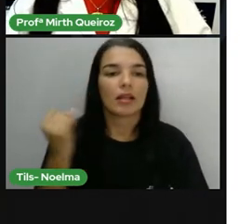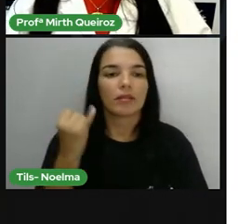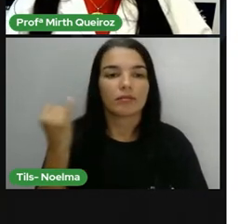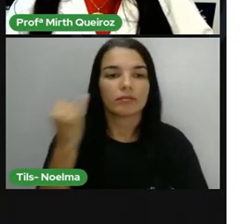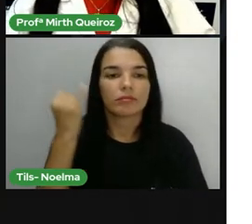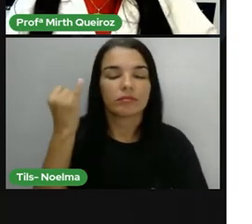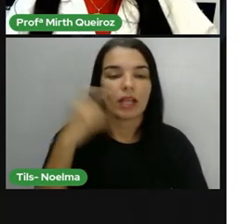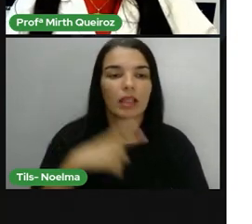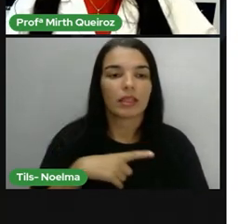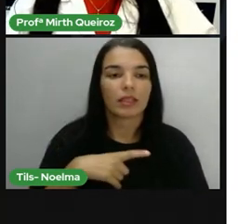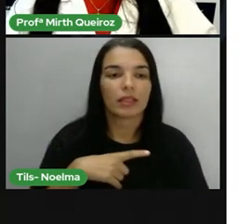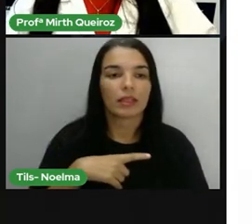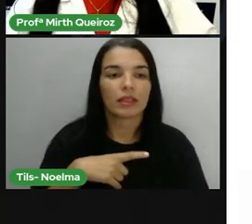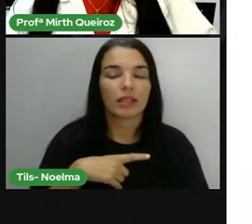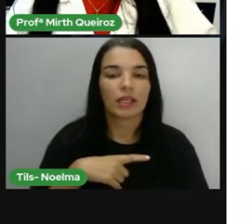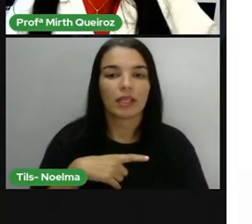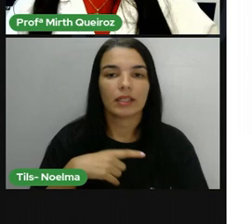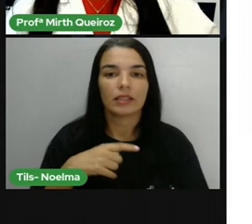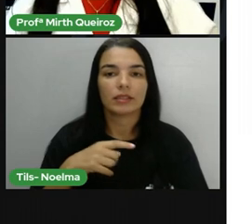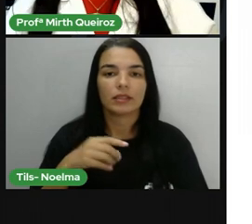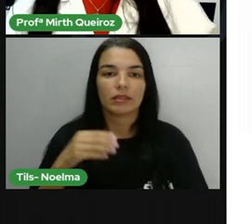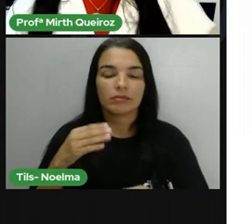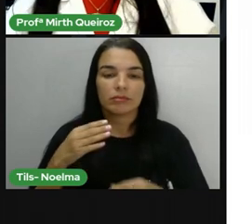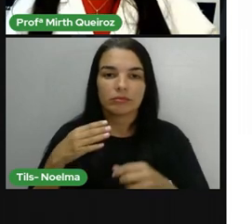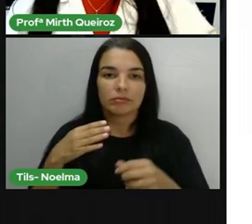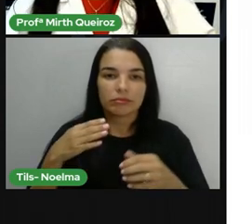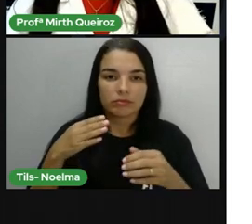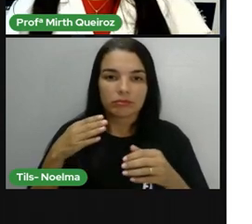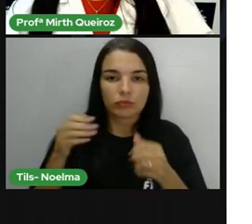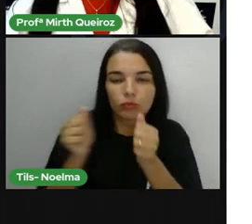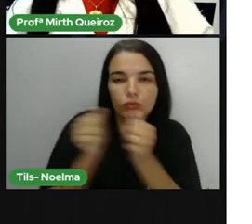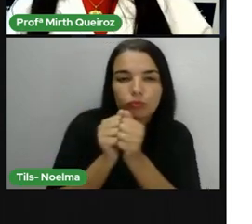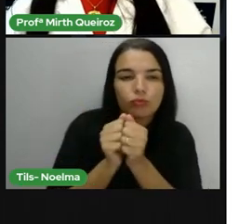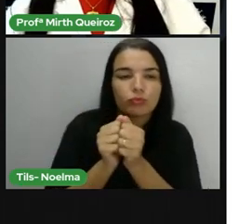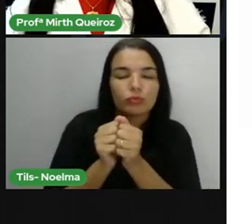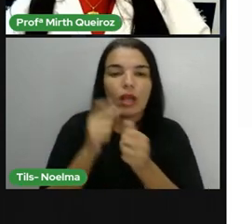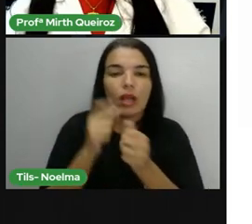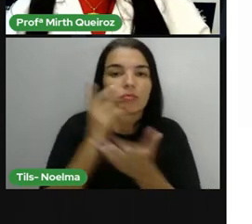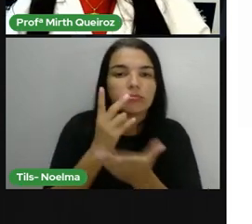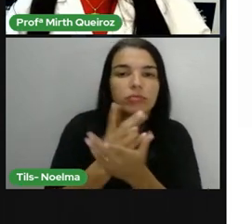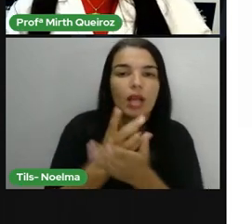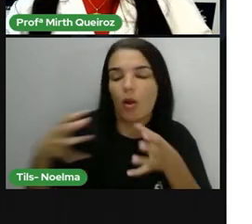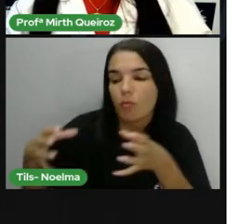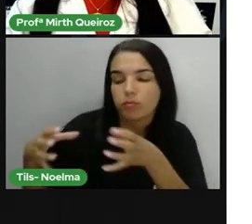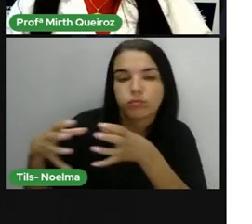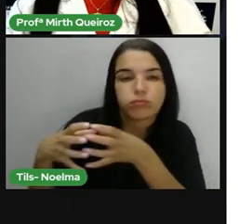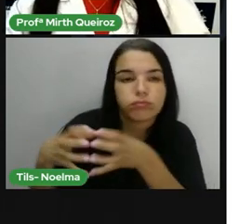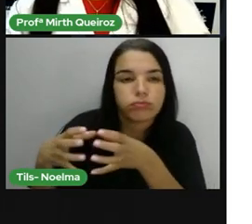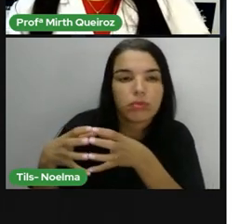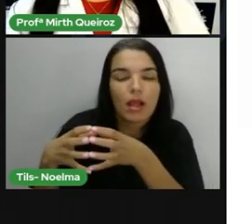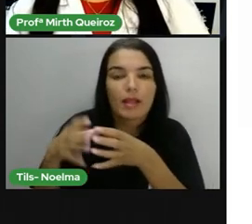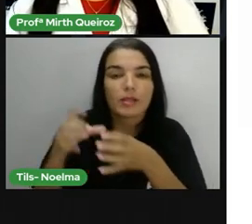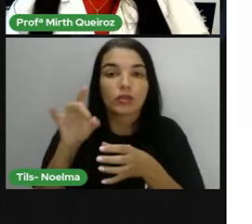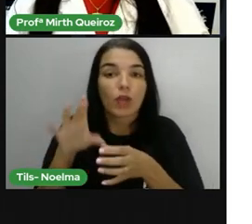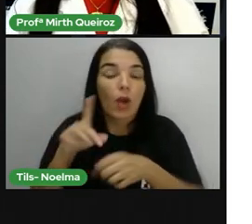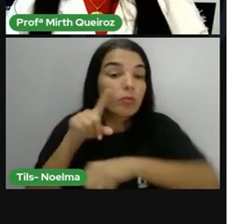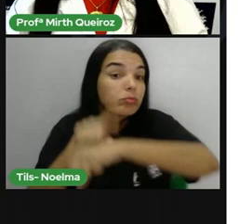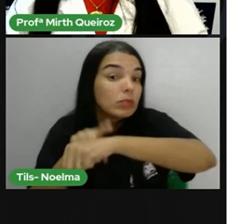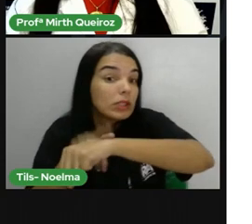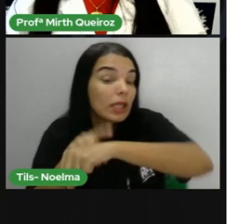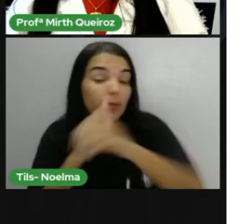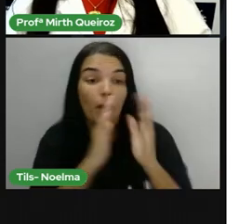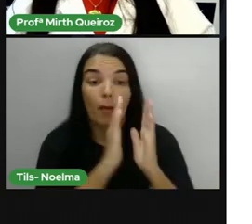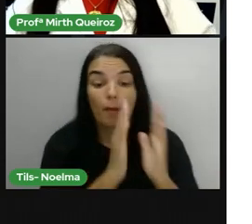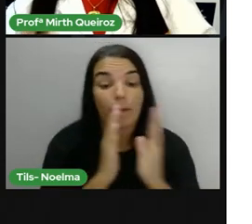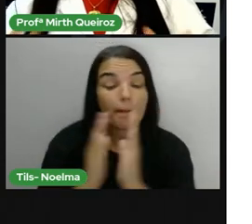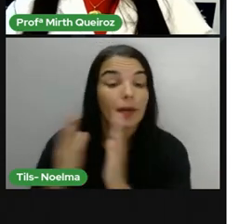disponibilidade está concentrada em épocas de safras, tendo um acúmulo de matéria-prima em determinado período do